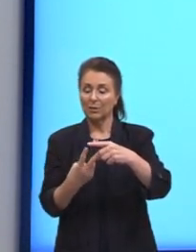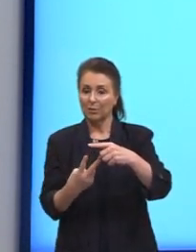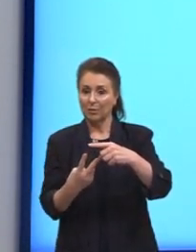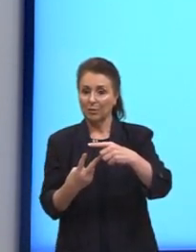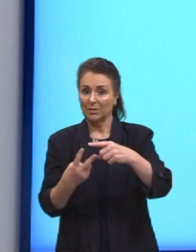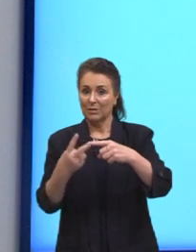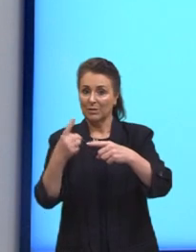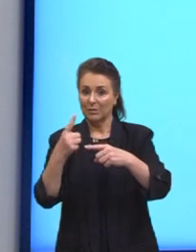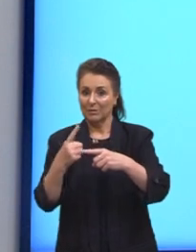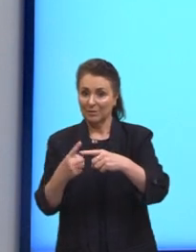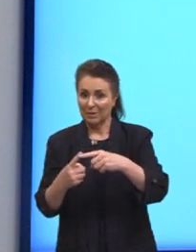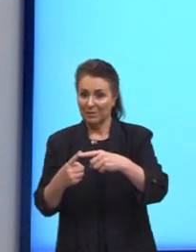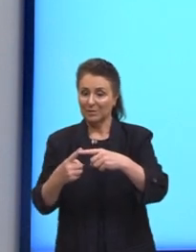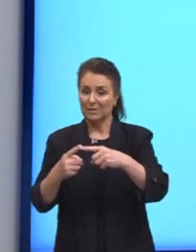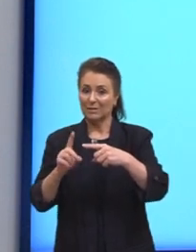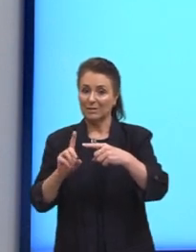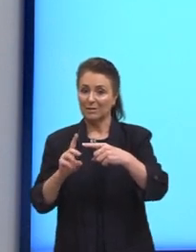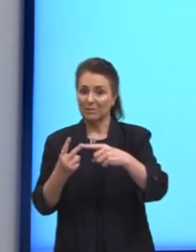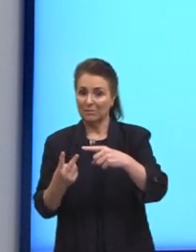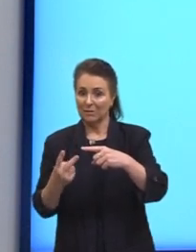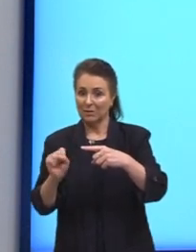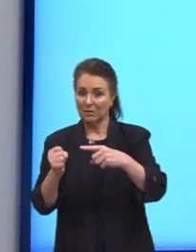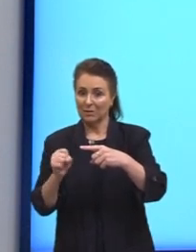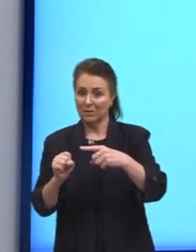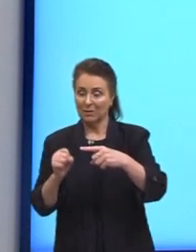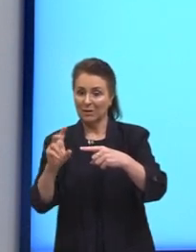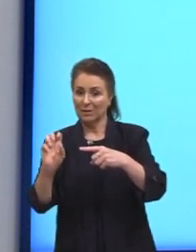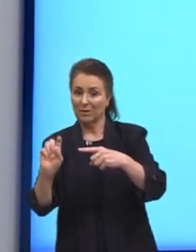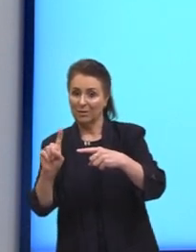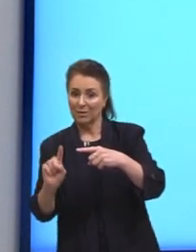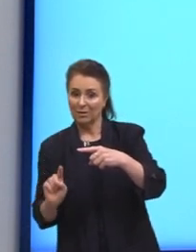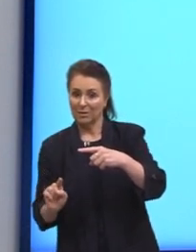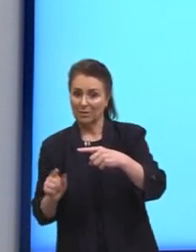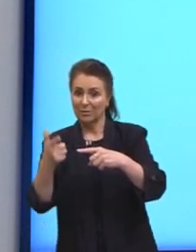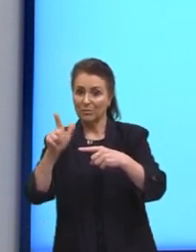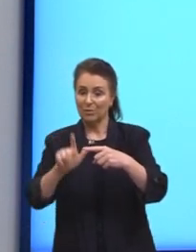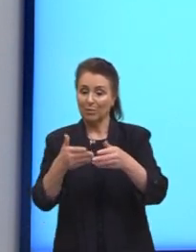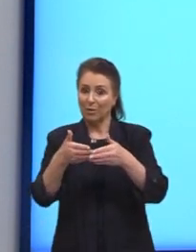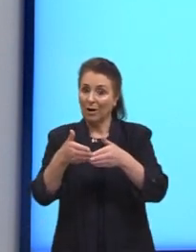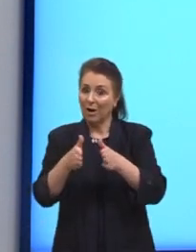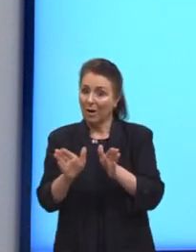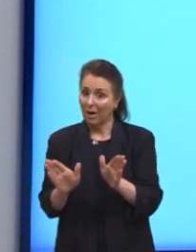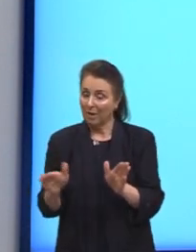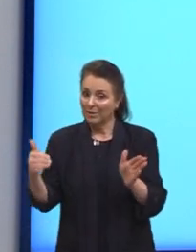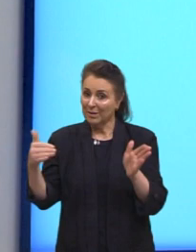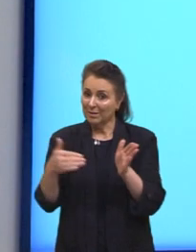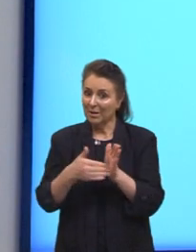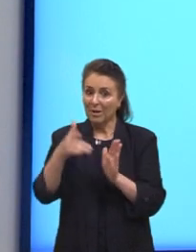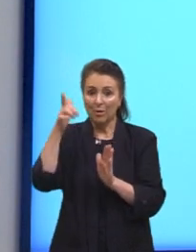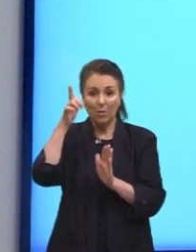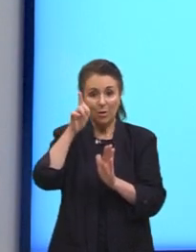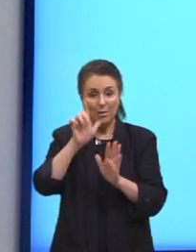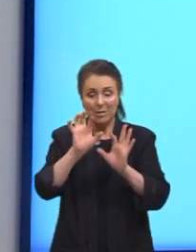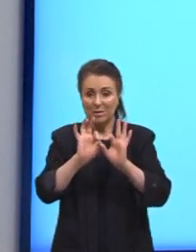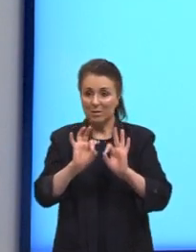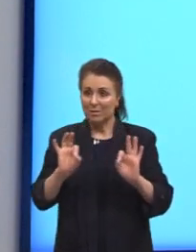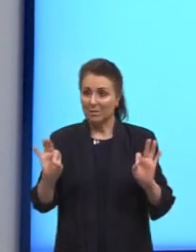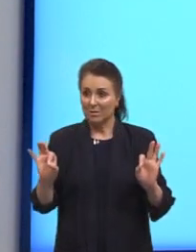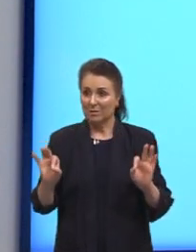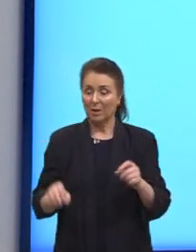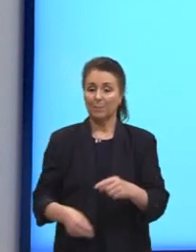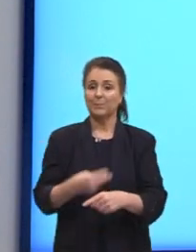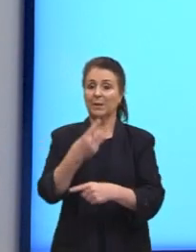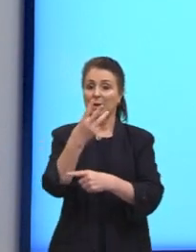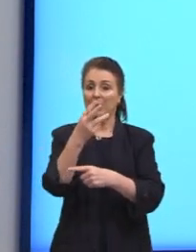vezes o fatorial de 28. De novo, gente abre o fatorial até conseguir simplificar. Então, o